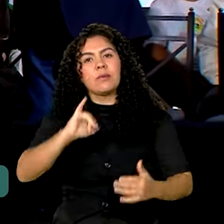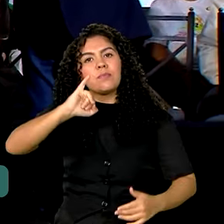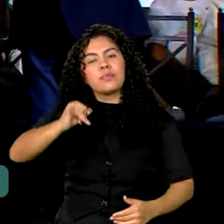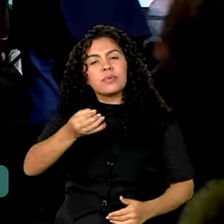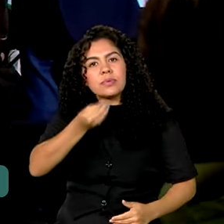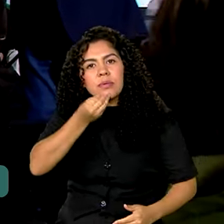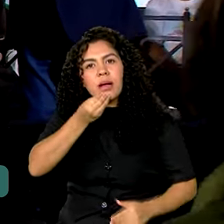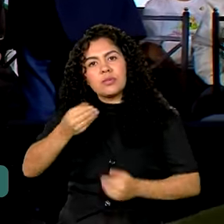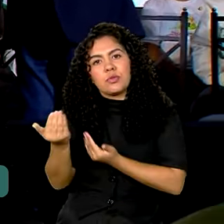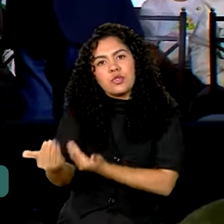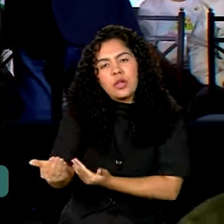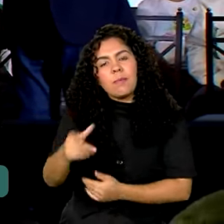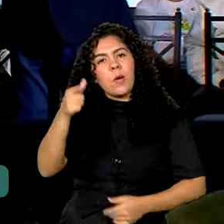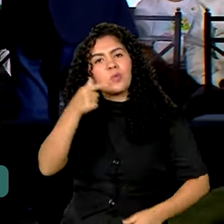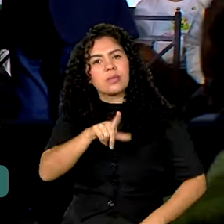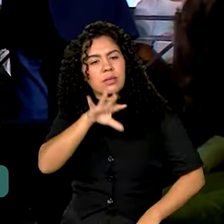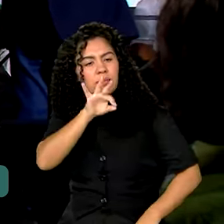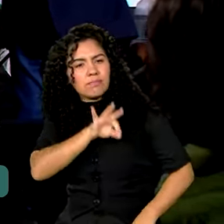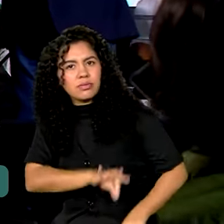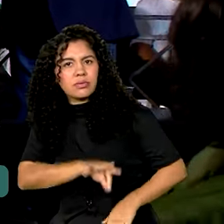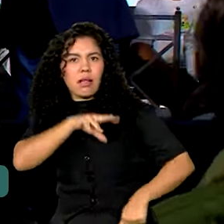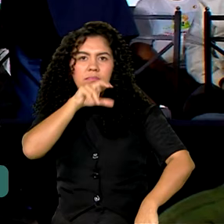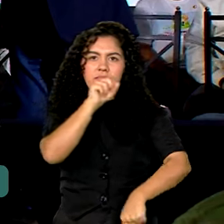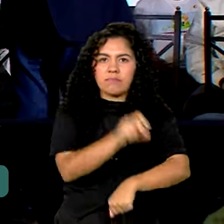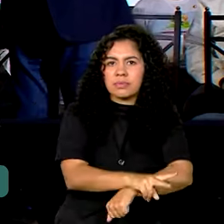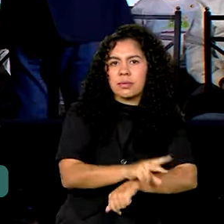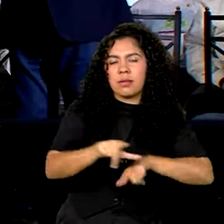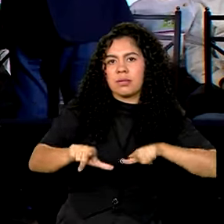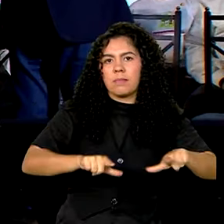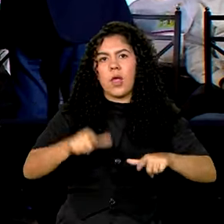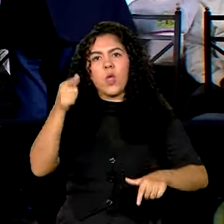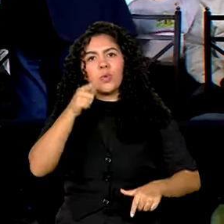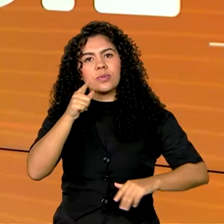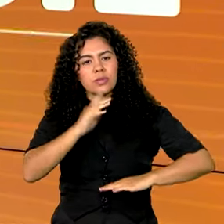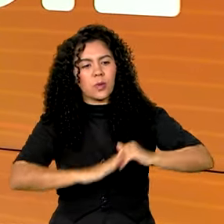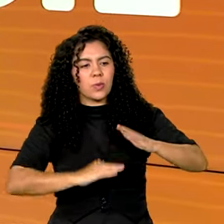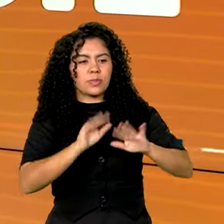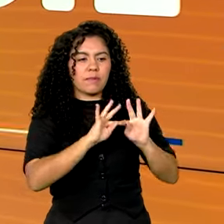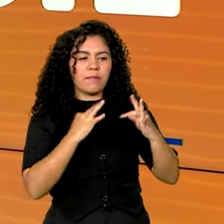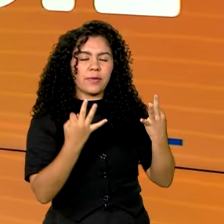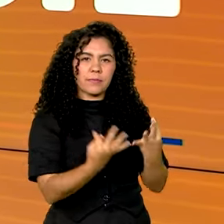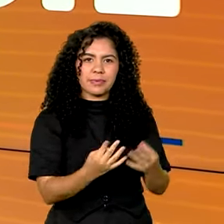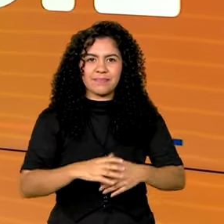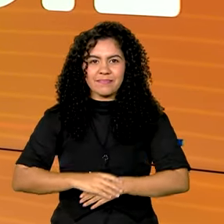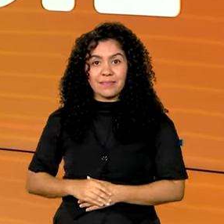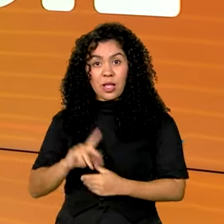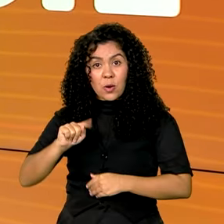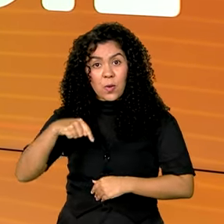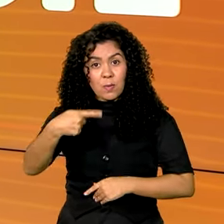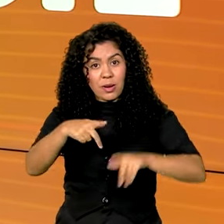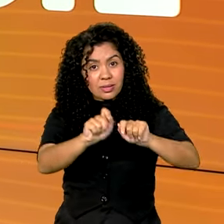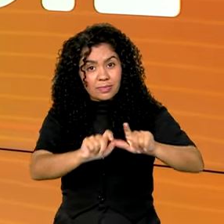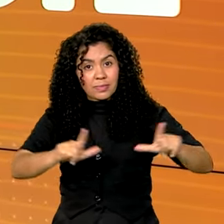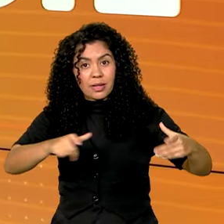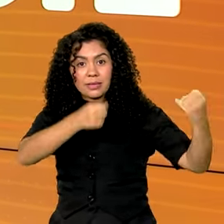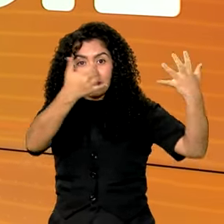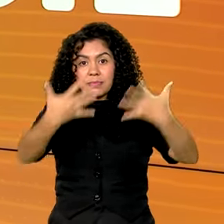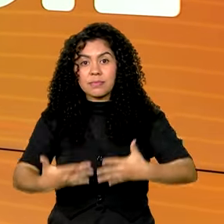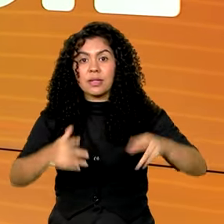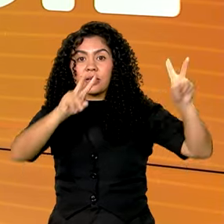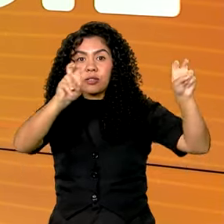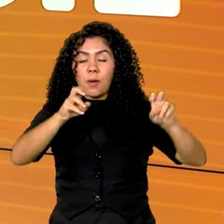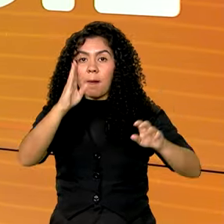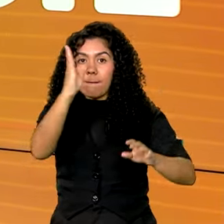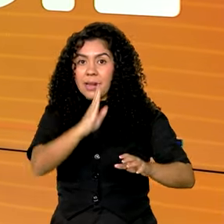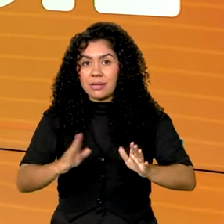emprego, salário digno e construir a sua família. Veja a seguir, no quadro Brasil no